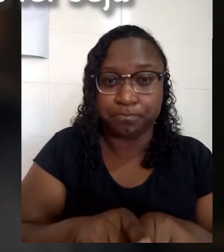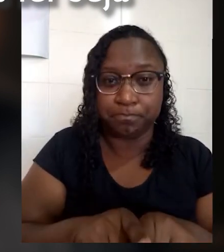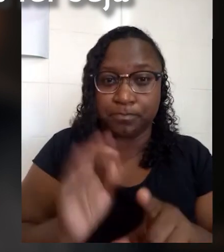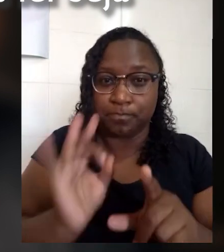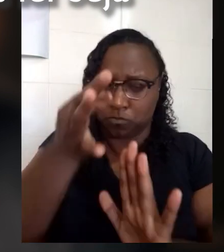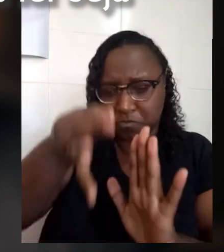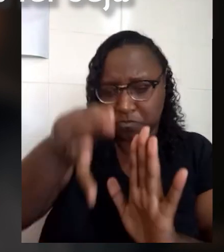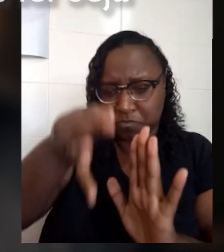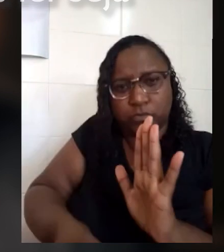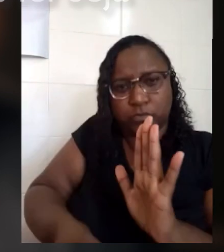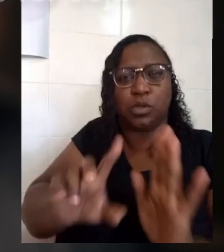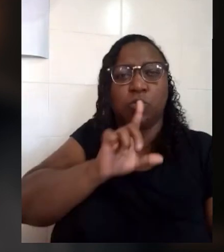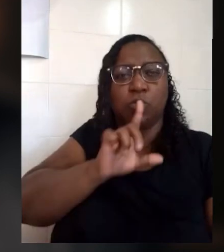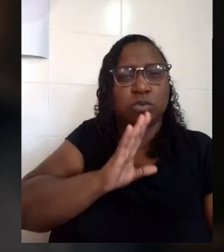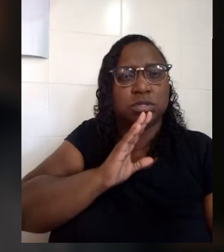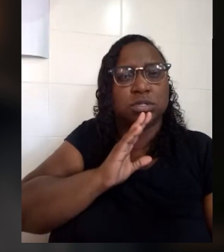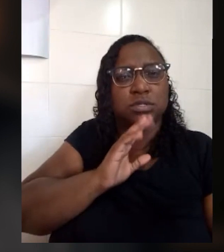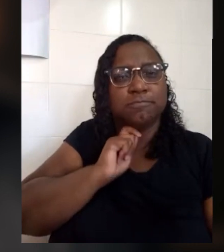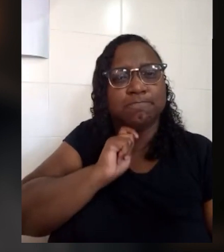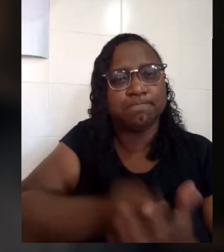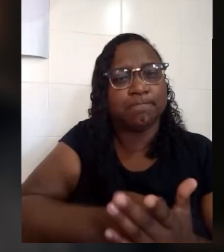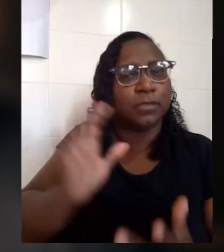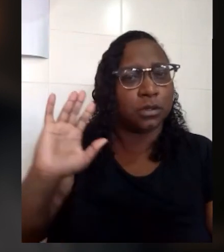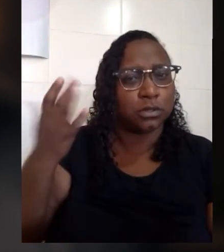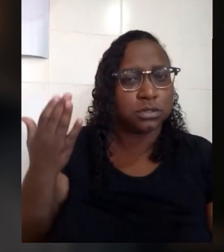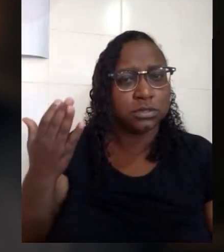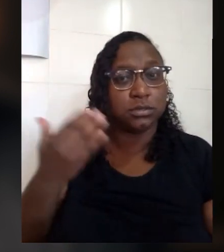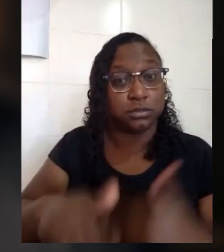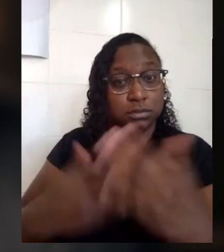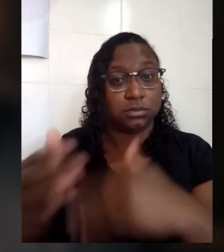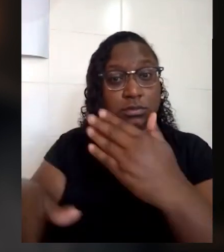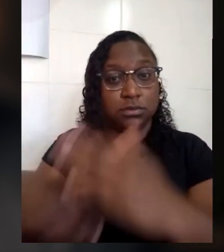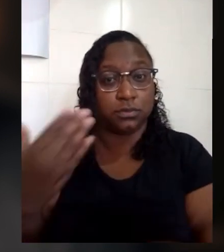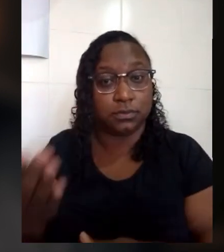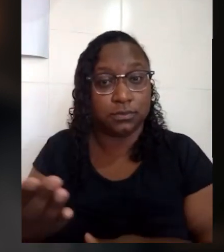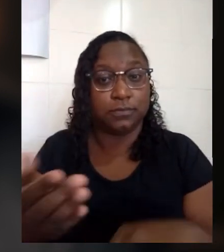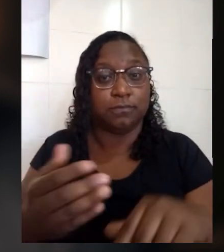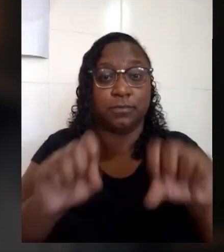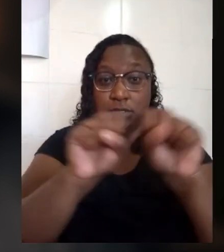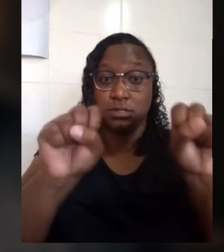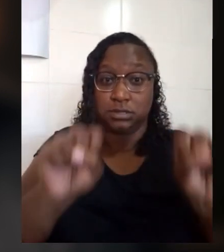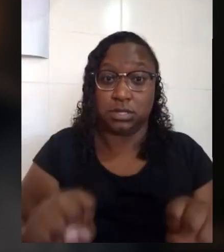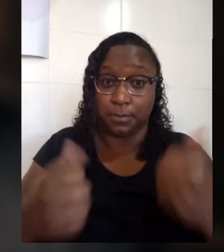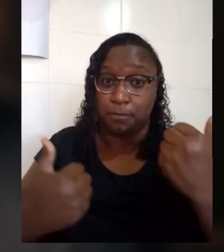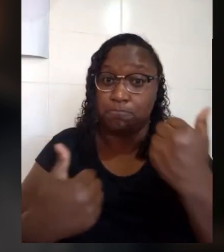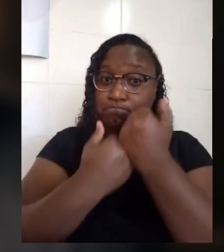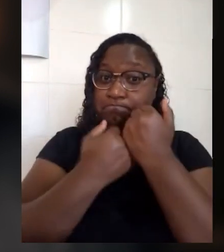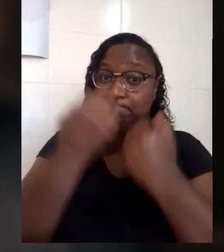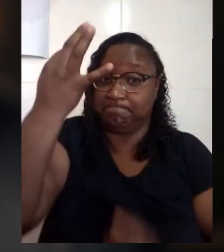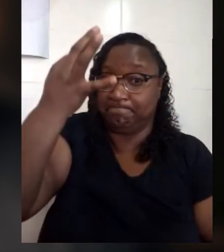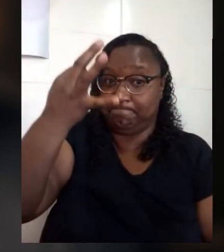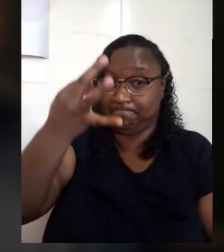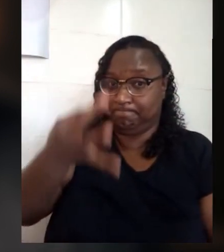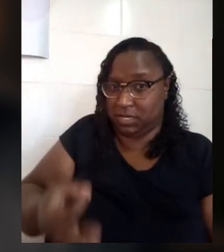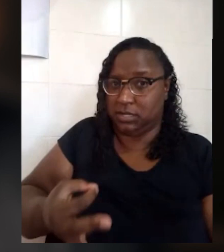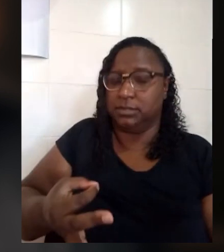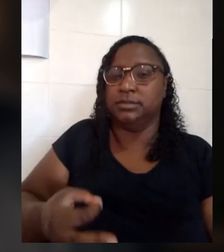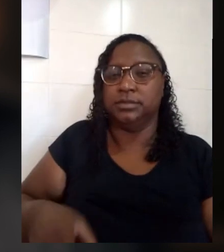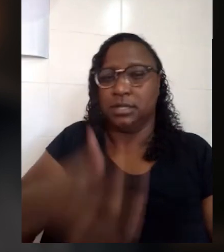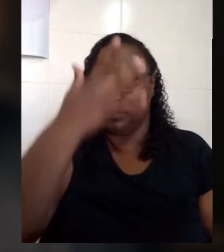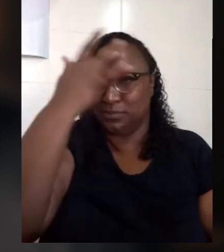conhecida e cumprida. Desenvolver sistemas que forneçam apoio adequado e oportuno àqueles que sofrem discriminação,